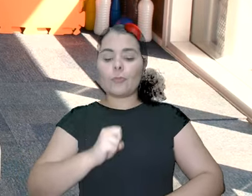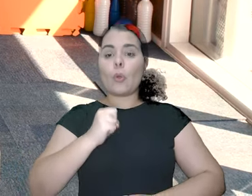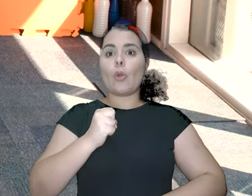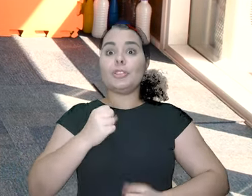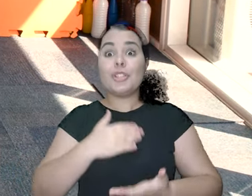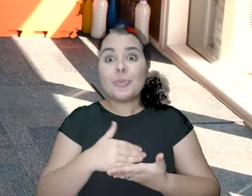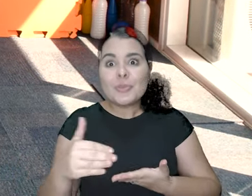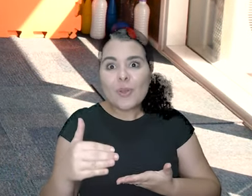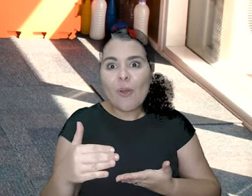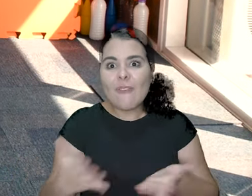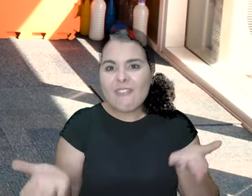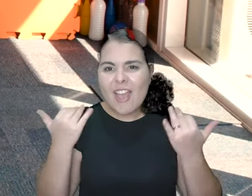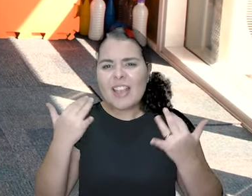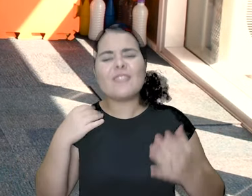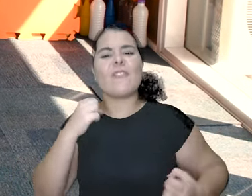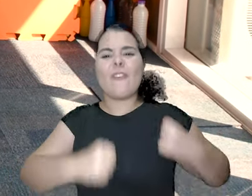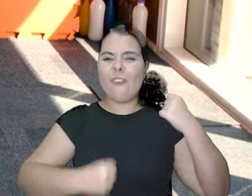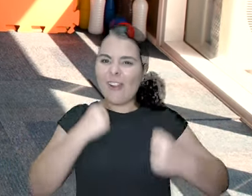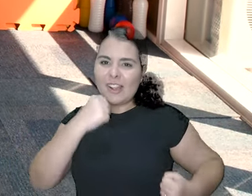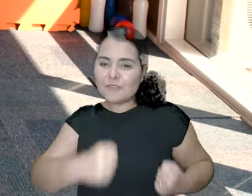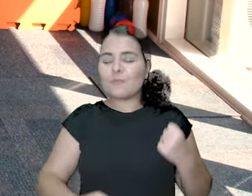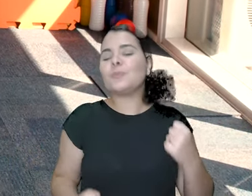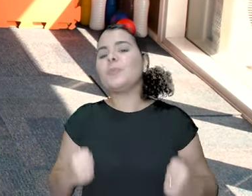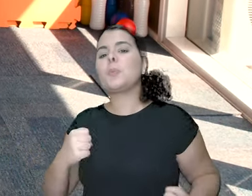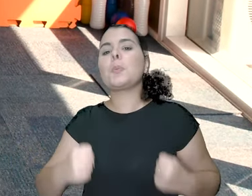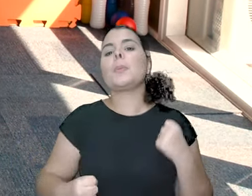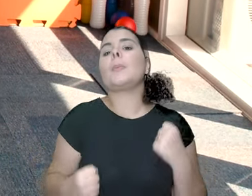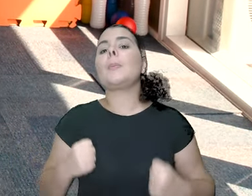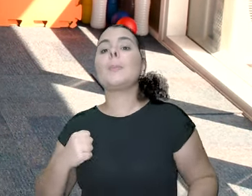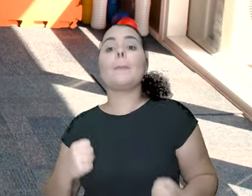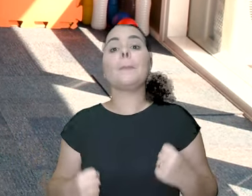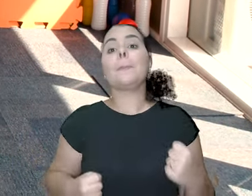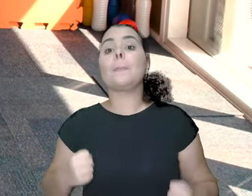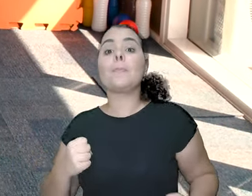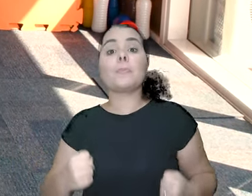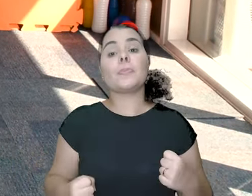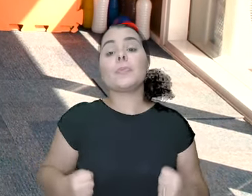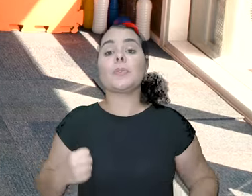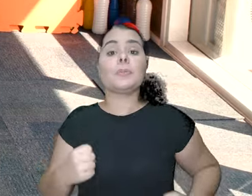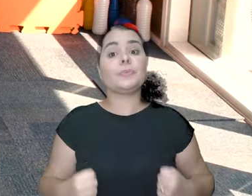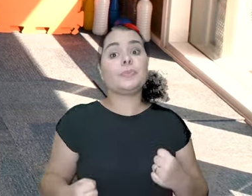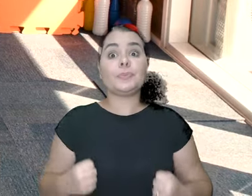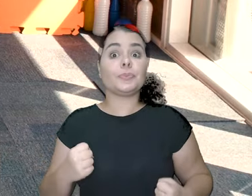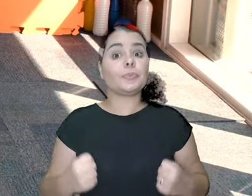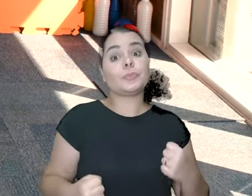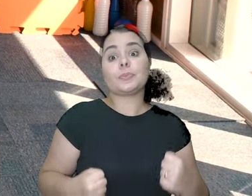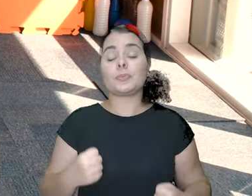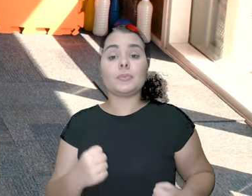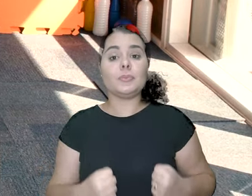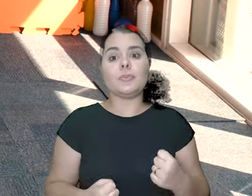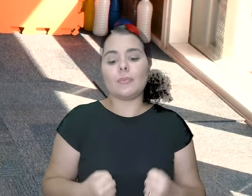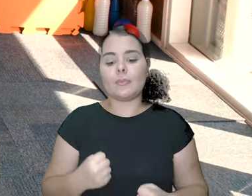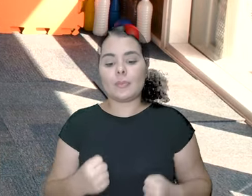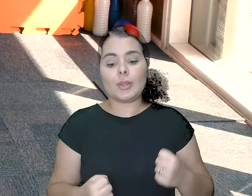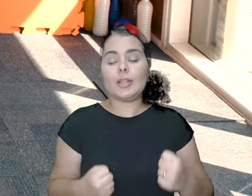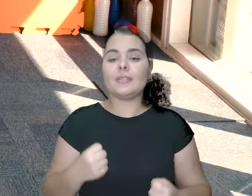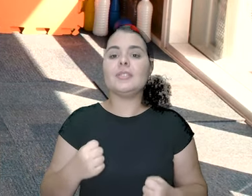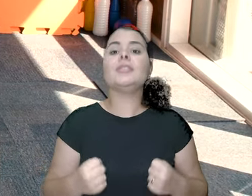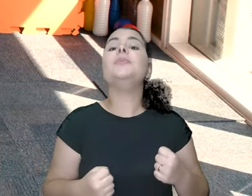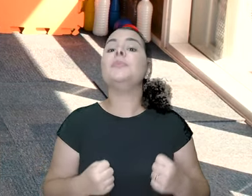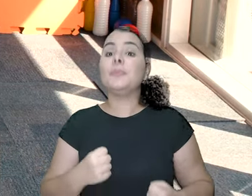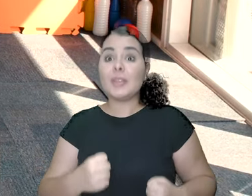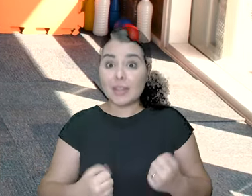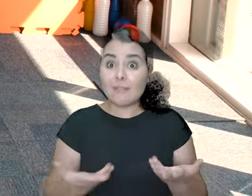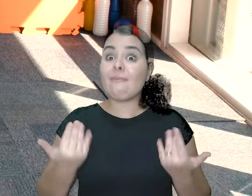abdômen. Inspira. Começou. Correndo. Tirando o pé do chão.